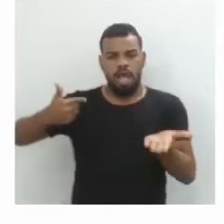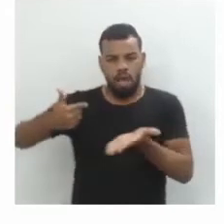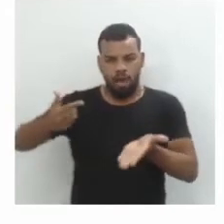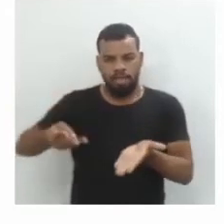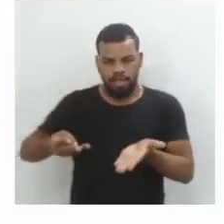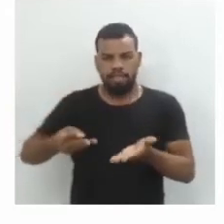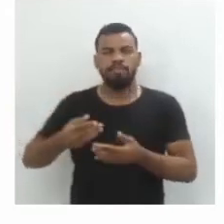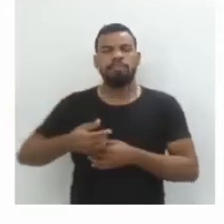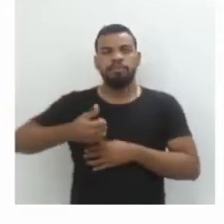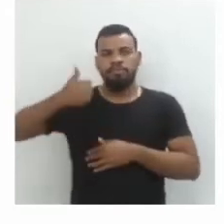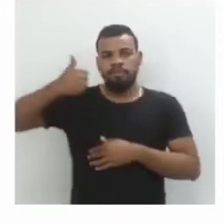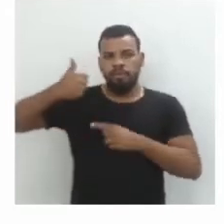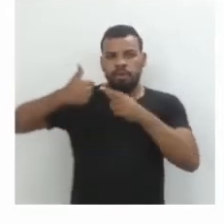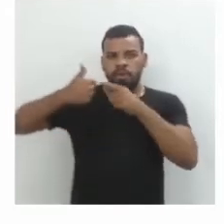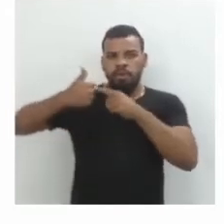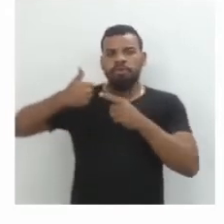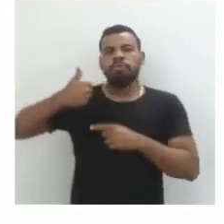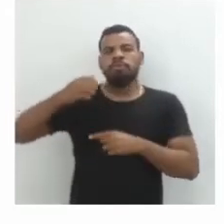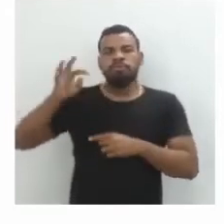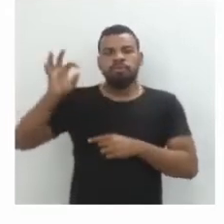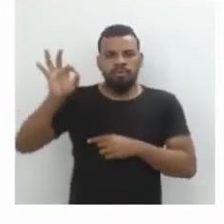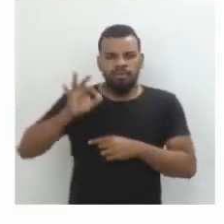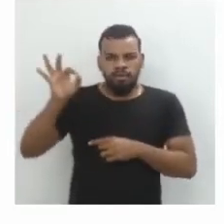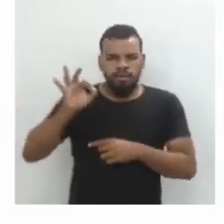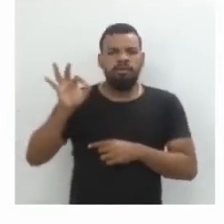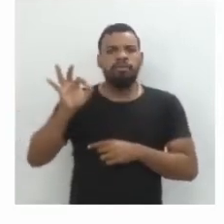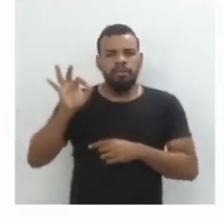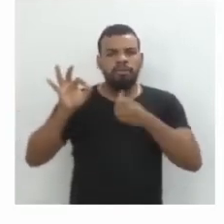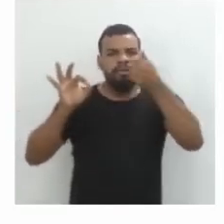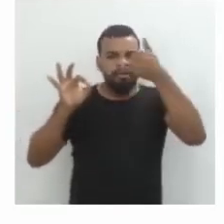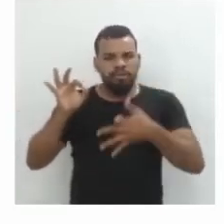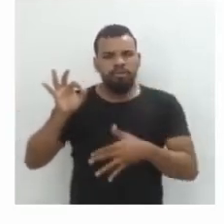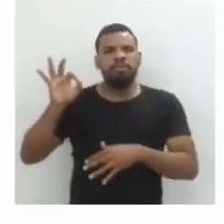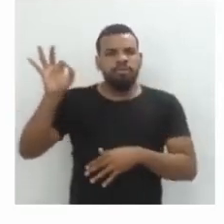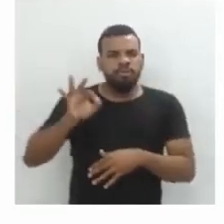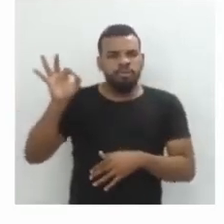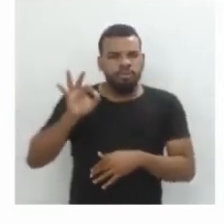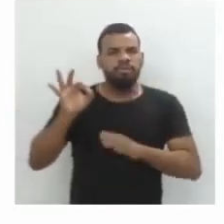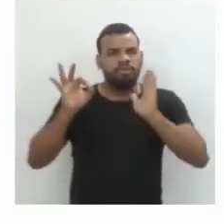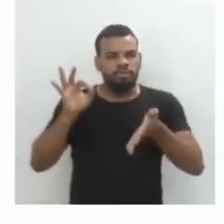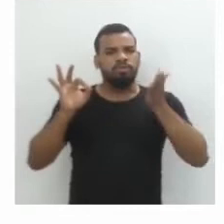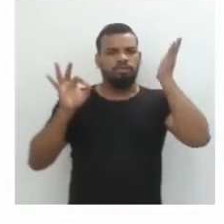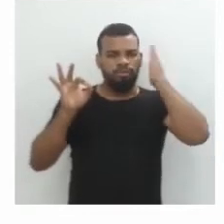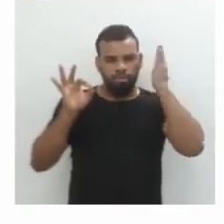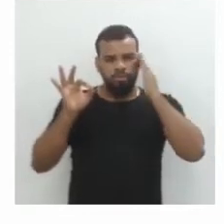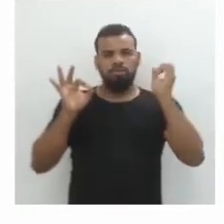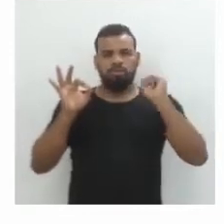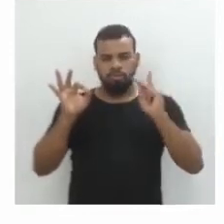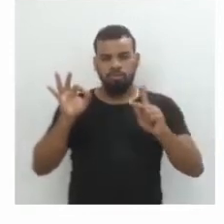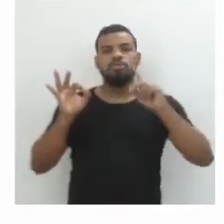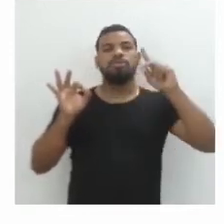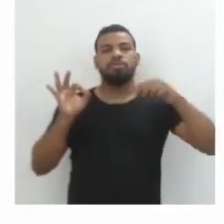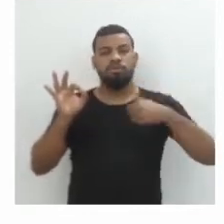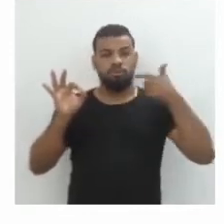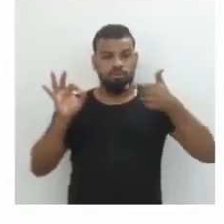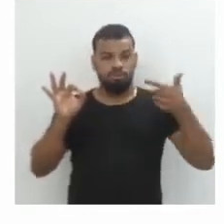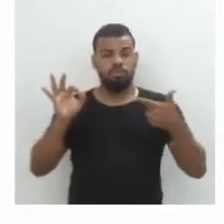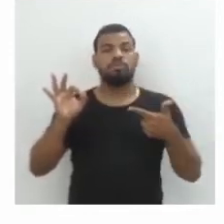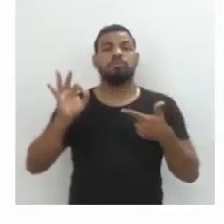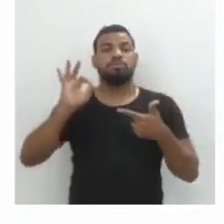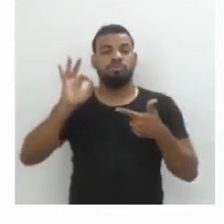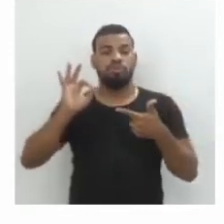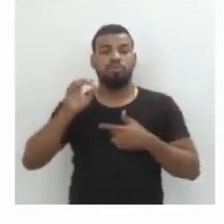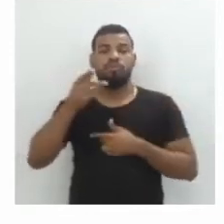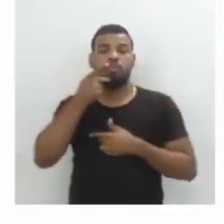na primeira parte a gente trouxe um pouco sobre taxa percentual, entender o que é taxa percentual, já na segunda parte a gente